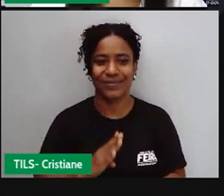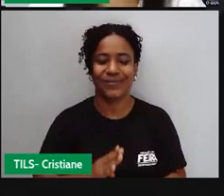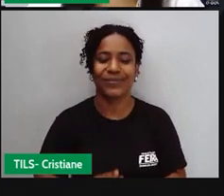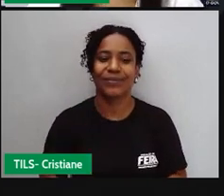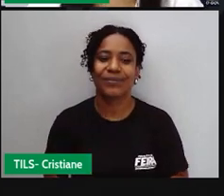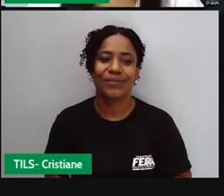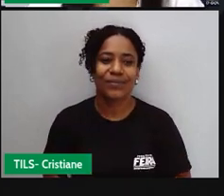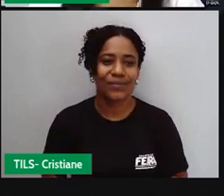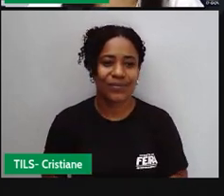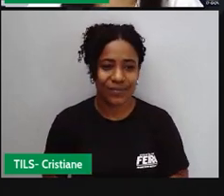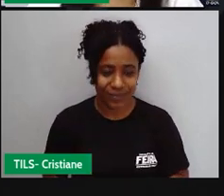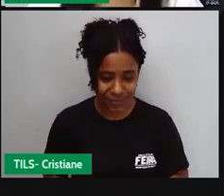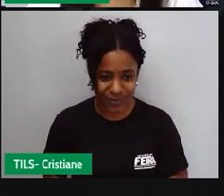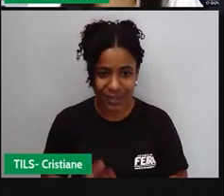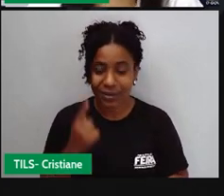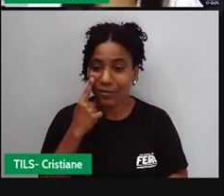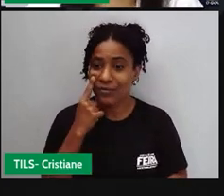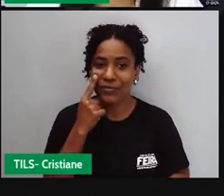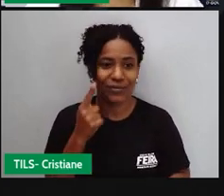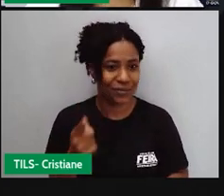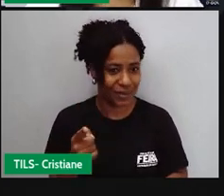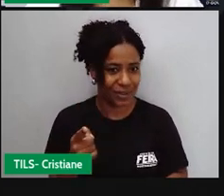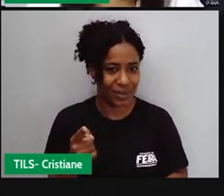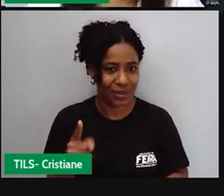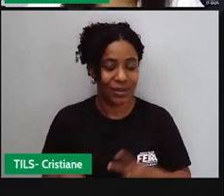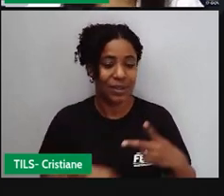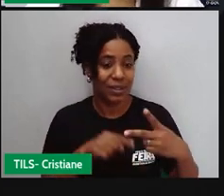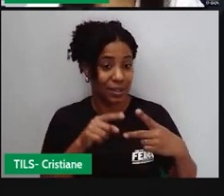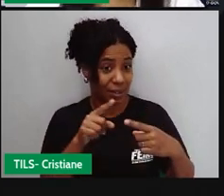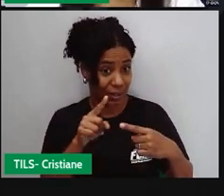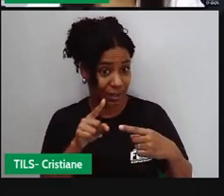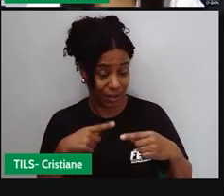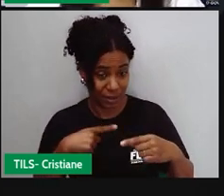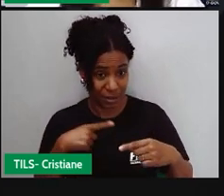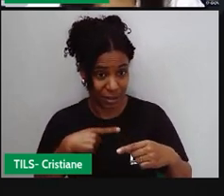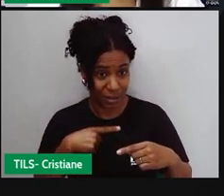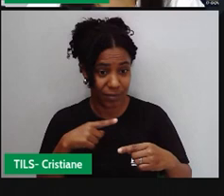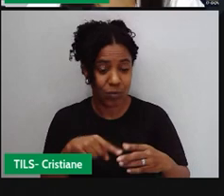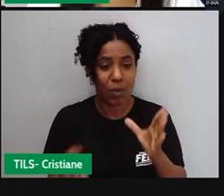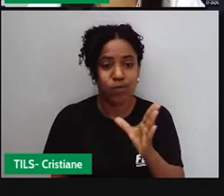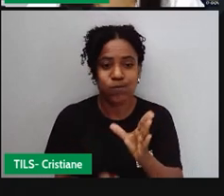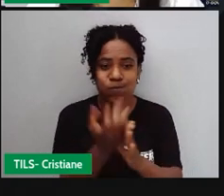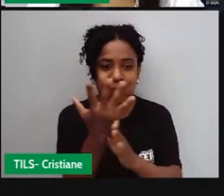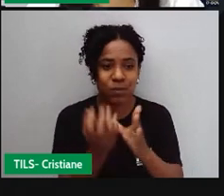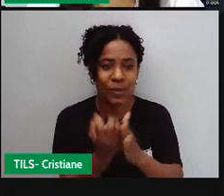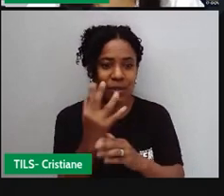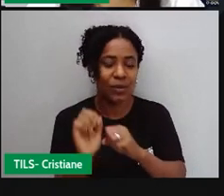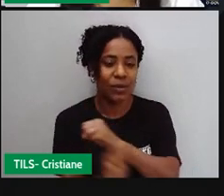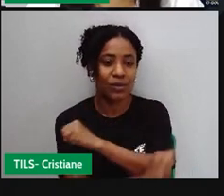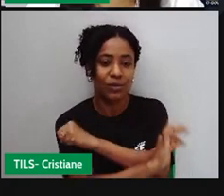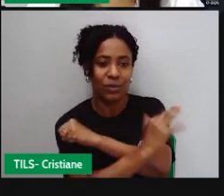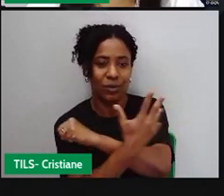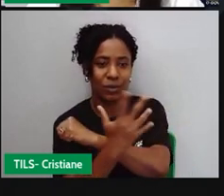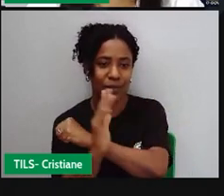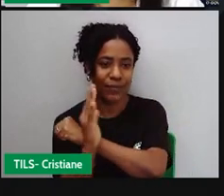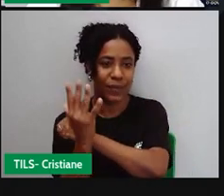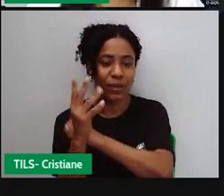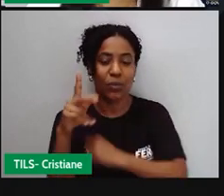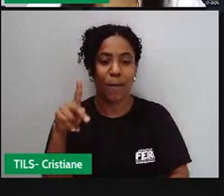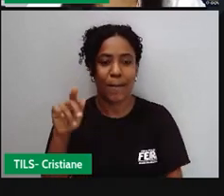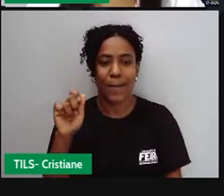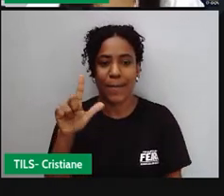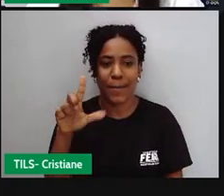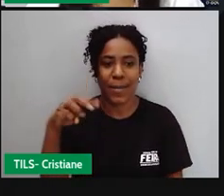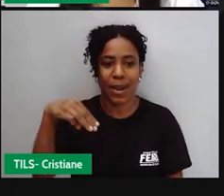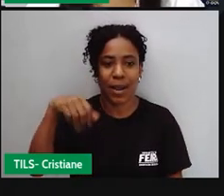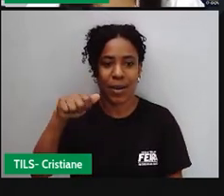Então, existe aí a Fundação Cultural Palmares, que é um órgão público vinculado ao extinto Ministério da Cultura,